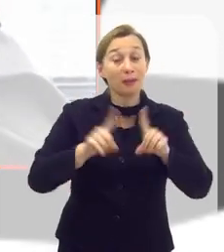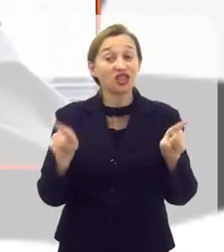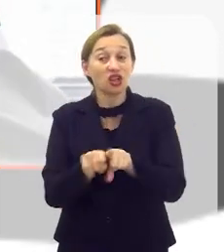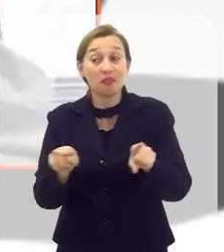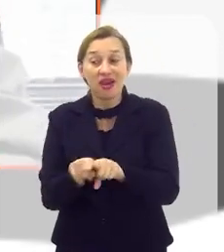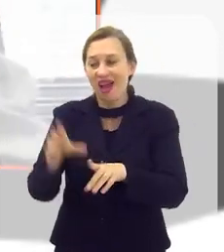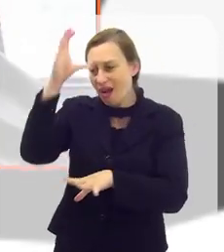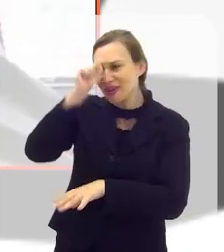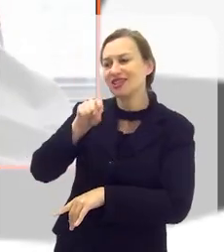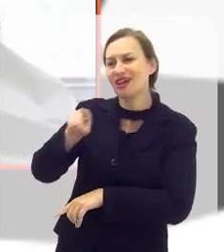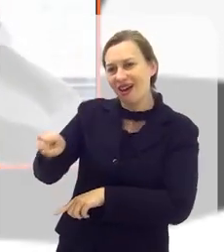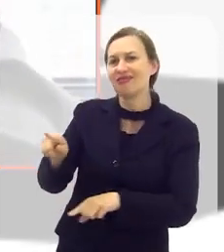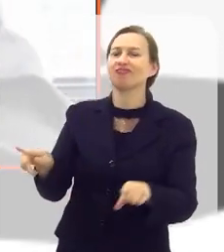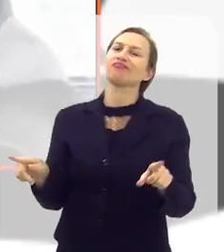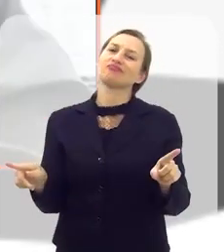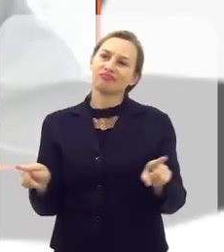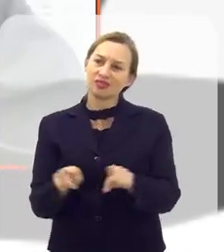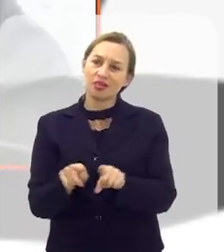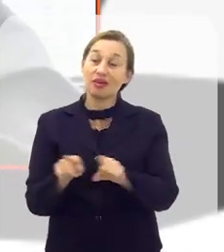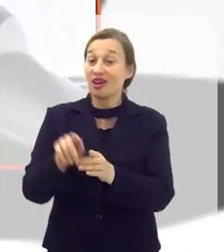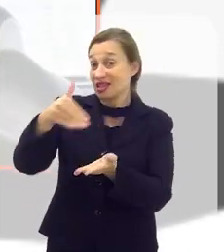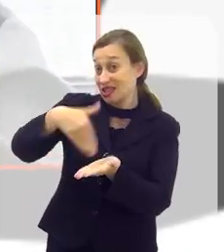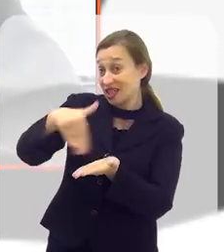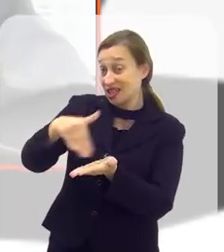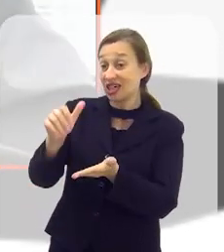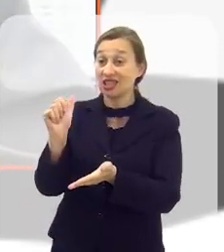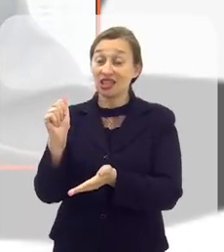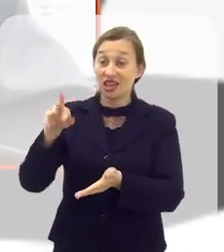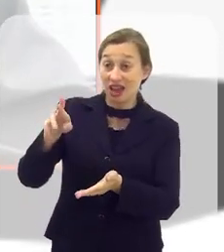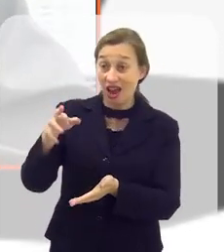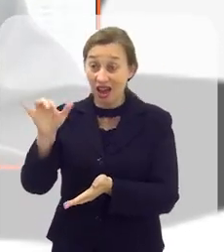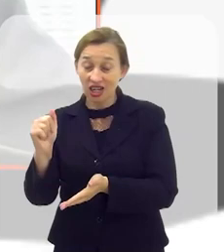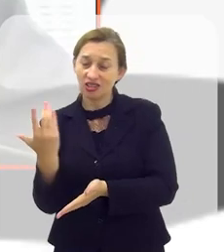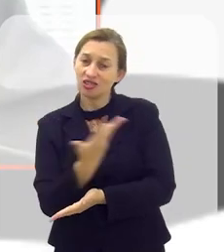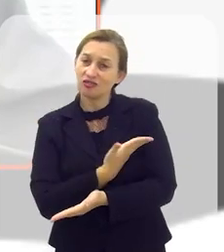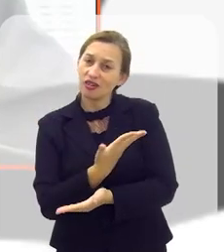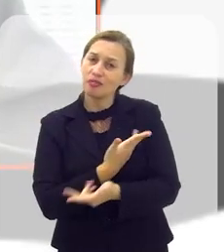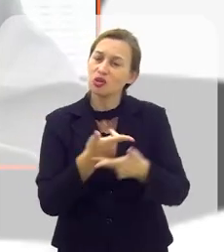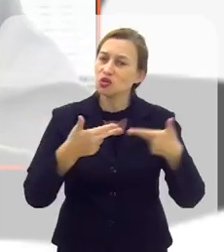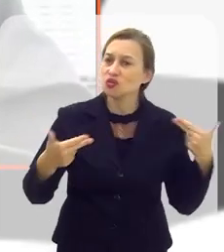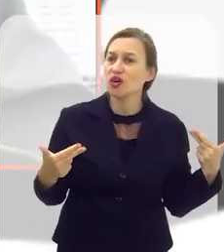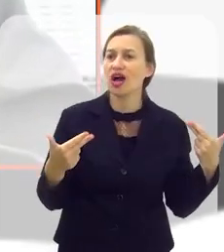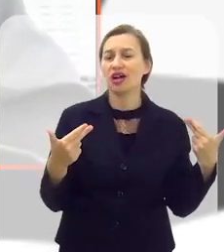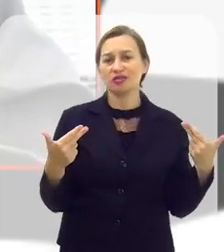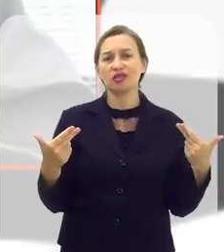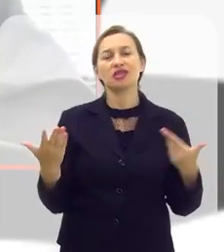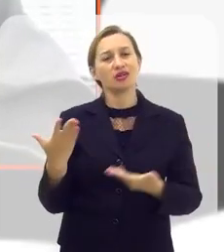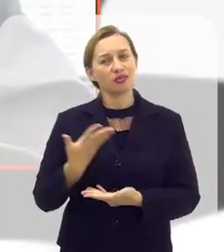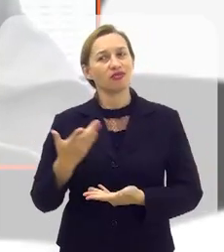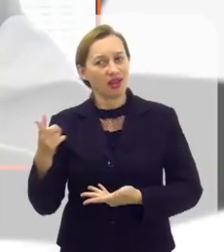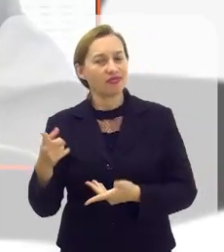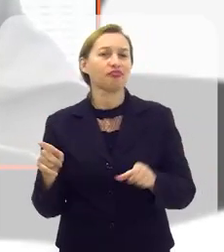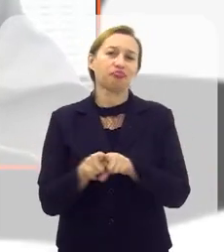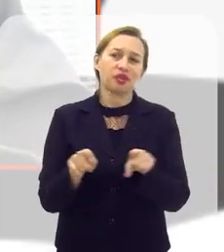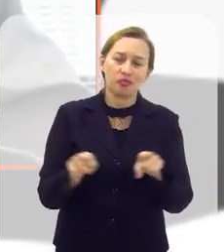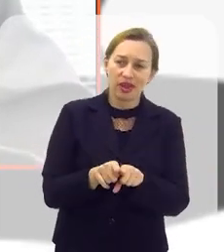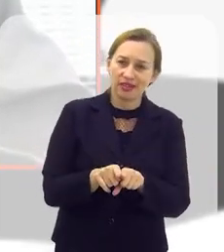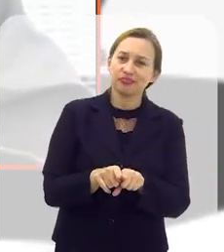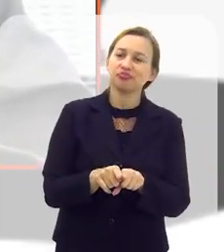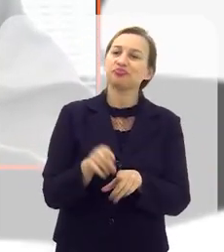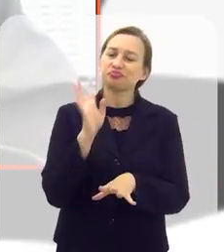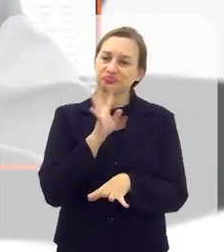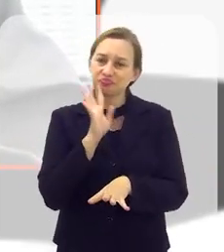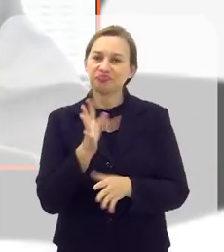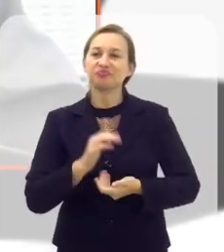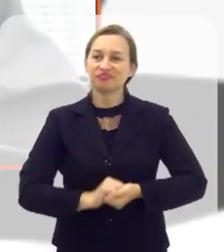Redonda, mas também aprendi muito lá na secretaria de Ano dos Reis, que eu deixei vários amigos e companheiros lá também.